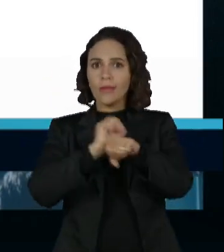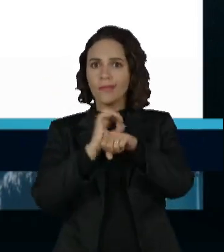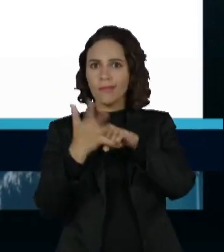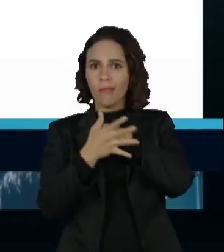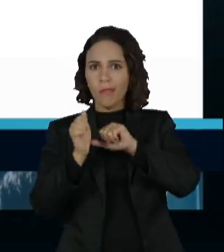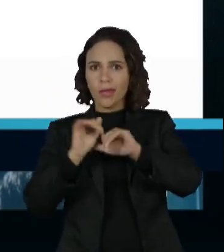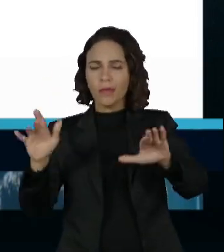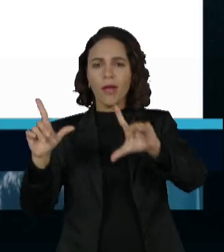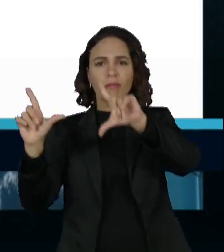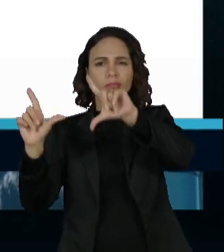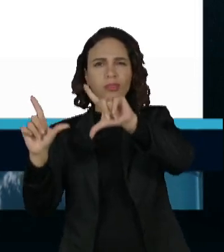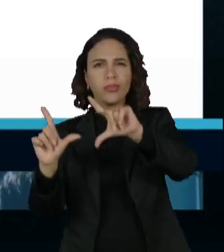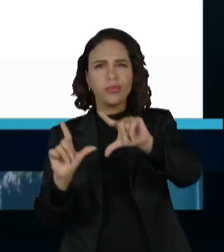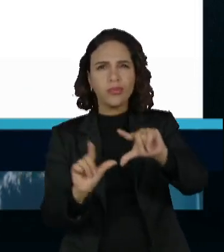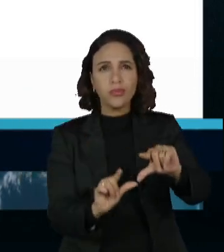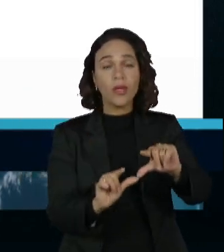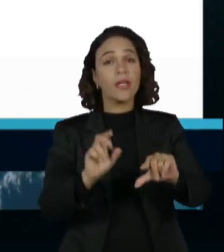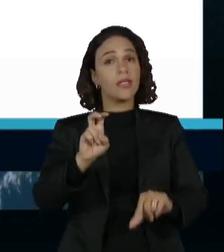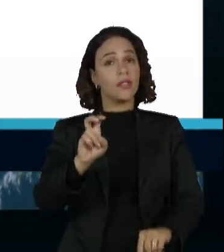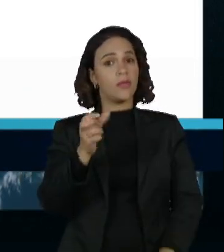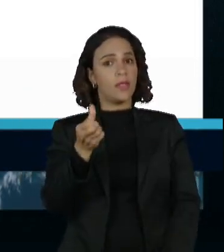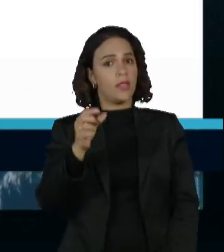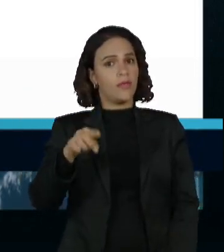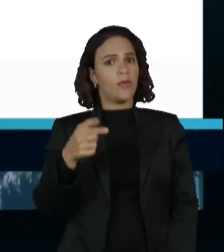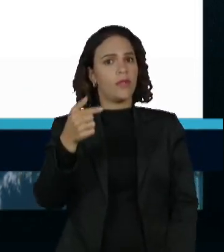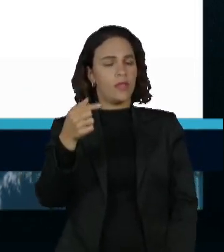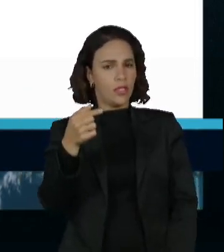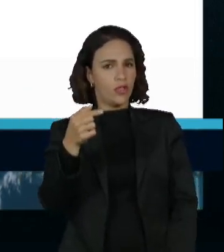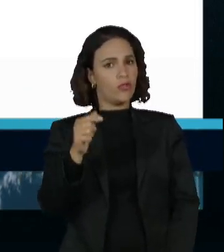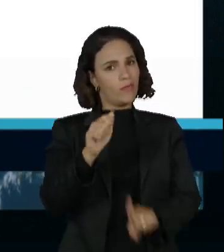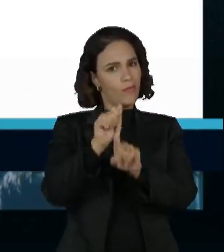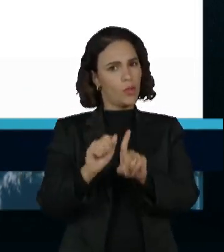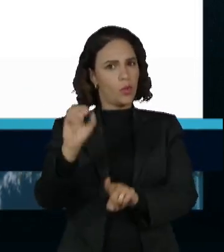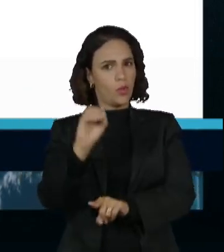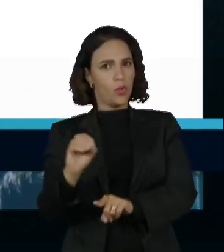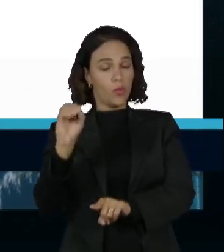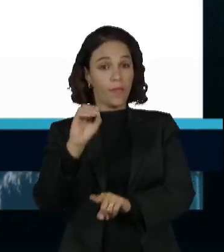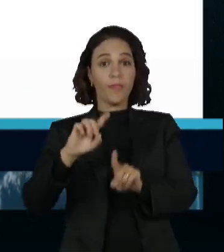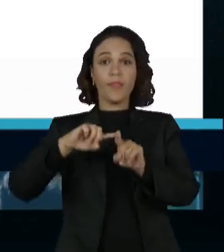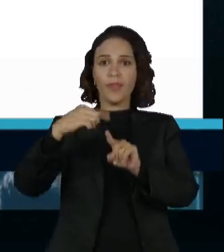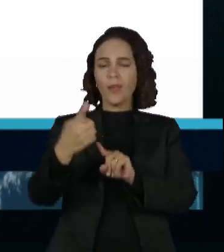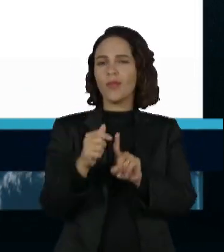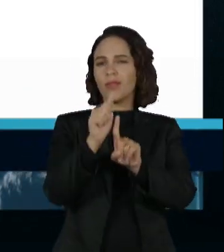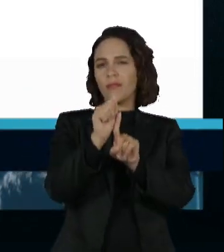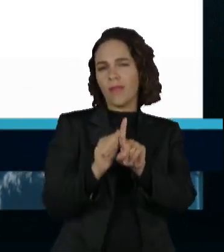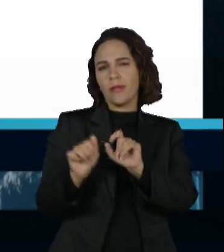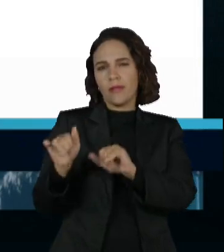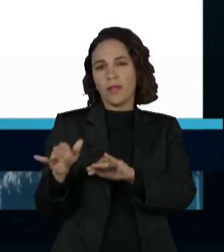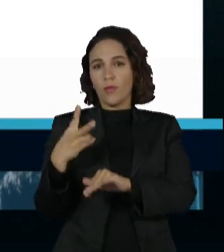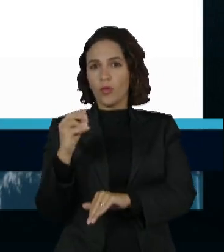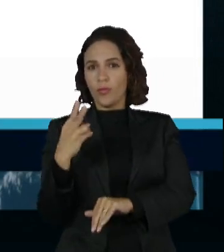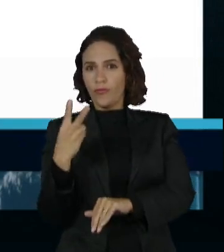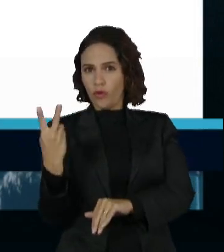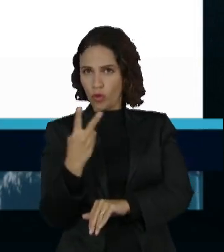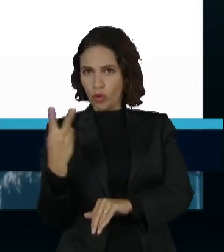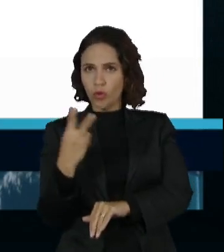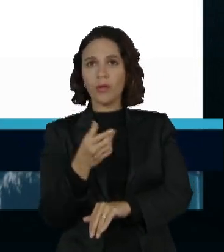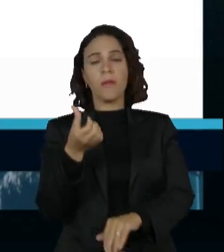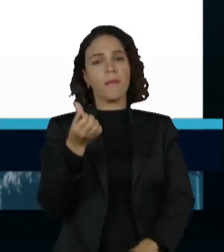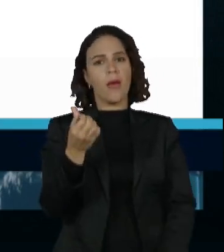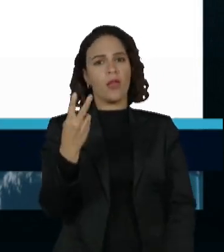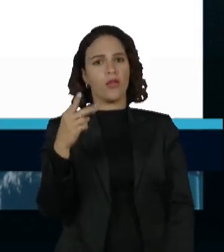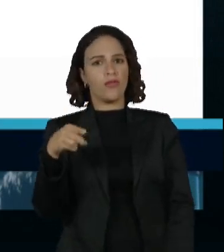desabou para 56,7% em outubro daquele ano. Em setembro de 2022, chegou a 62